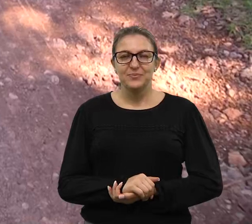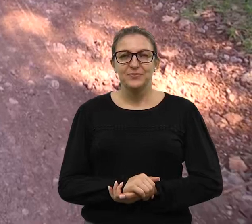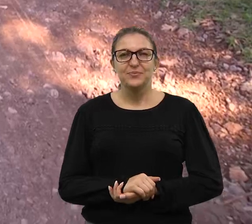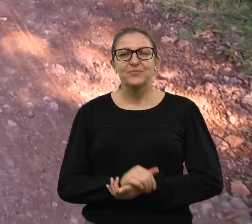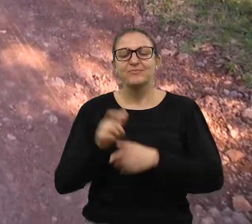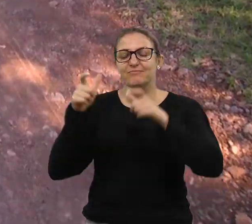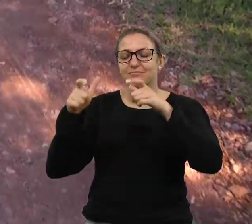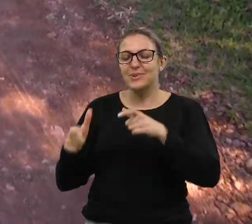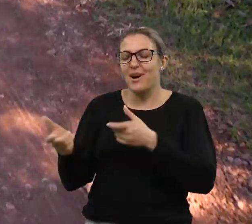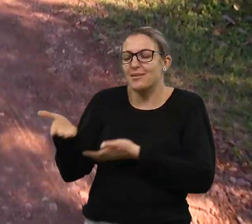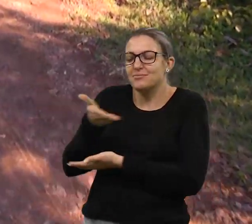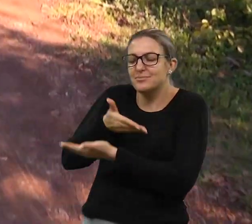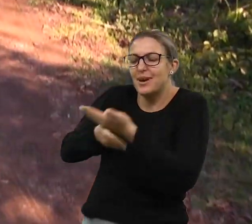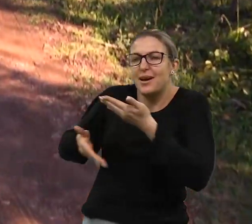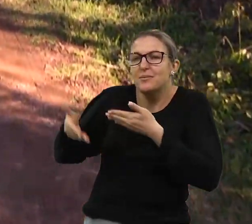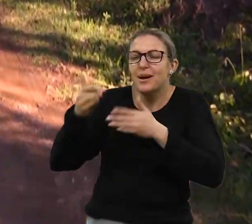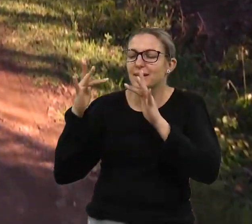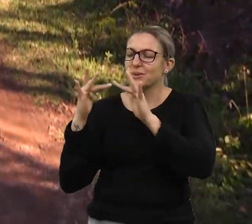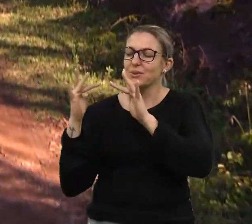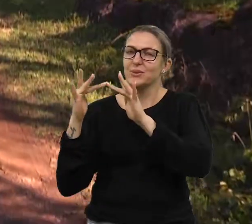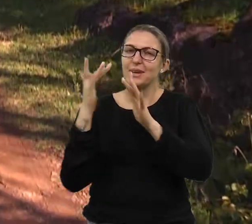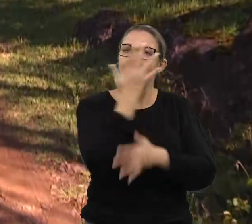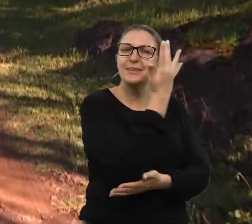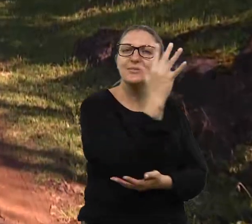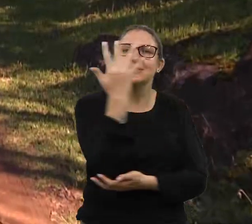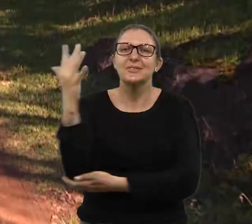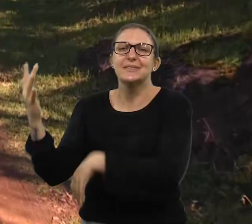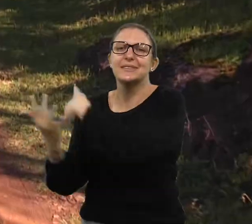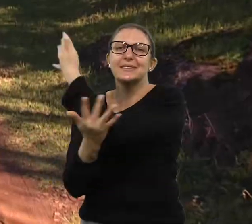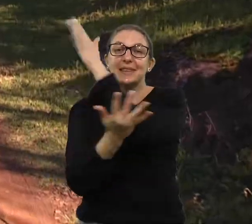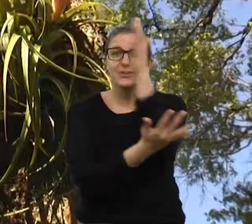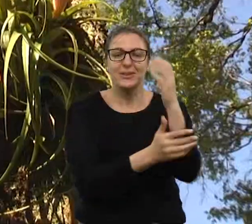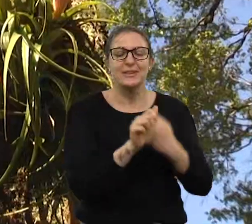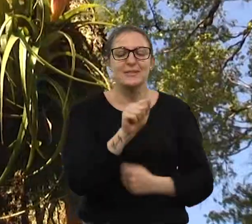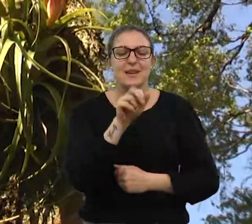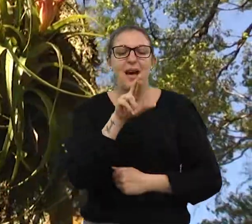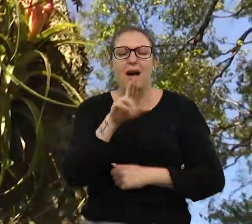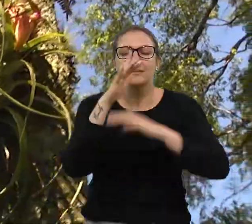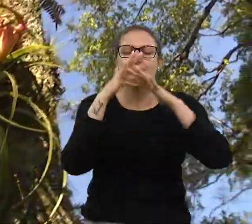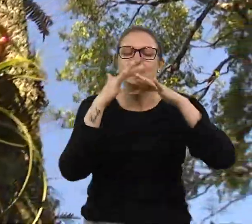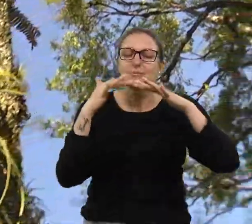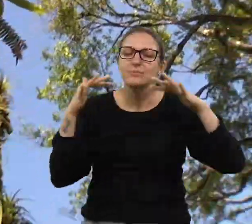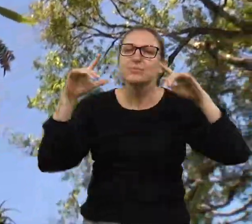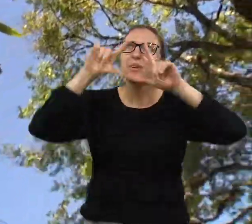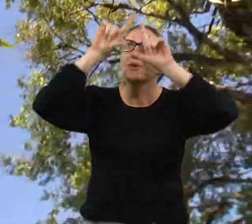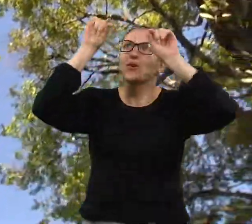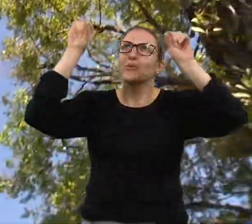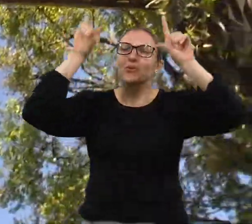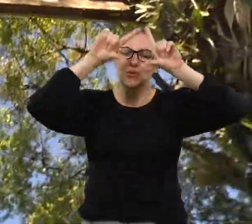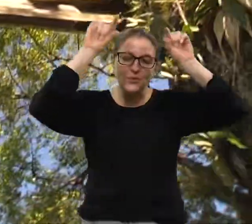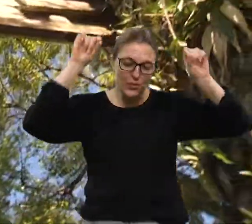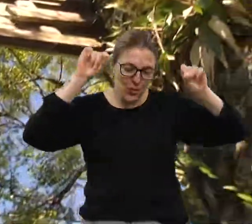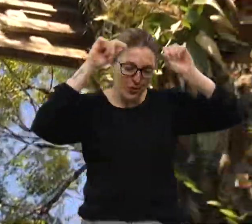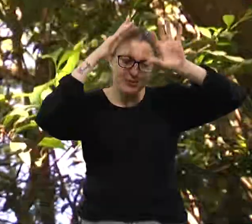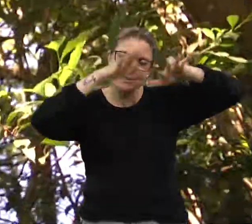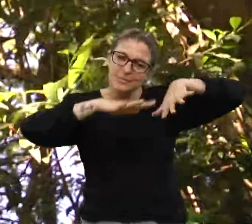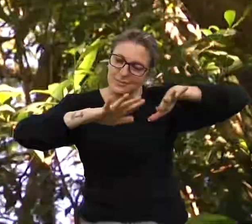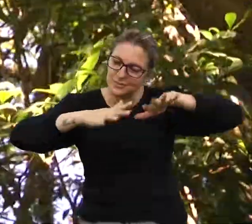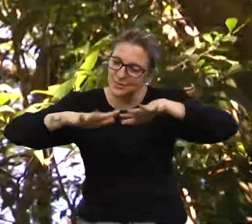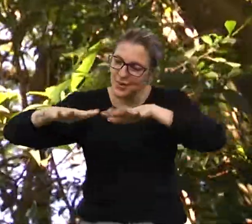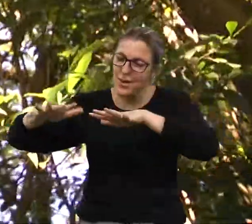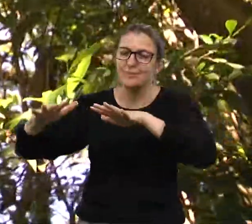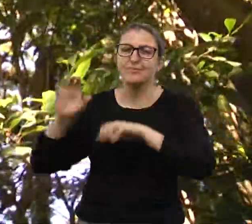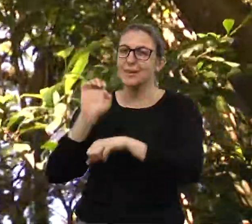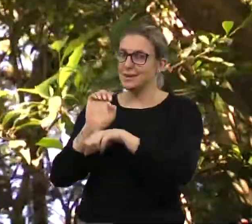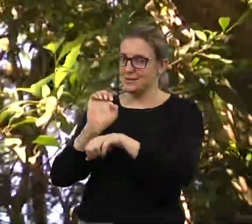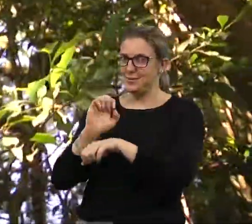Por um caminho de direto contato com a natureza, o ar puro, as folhas em movimento, como se